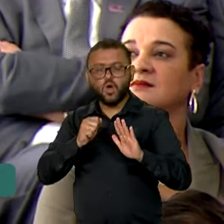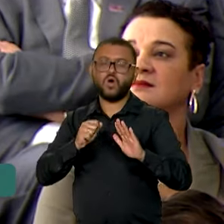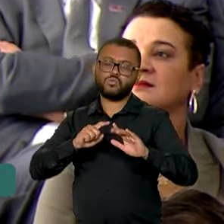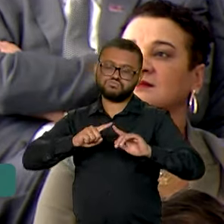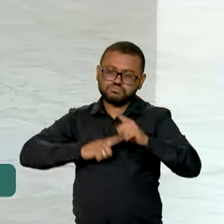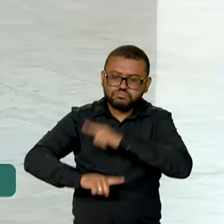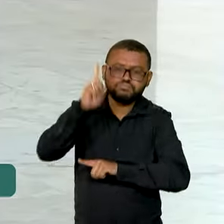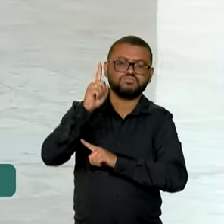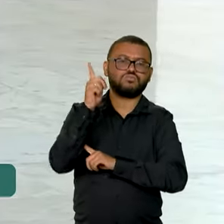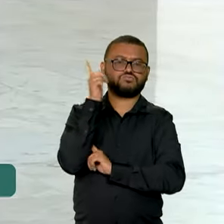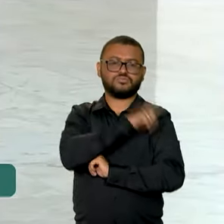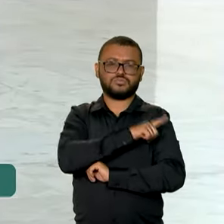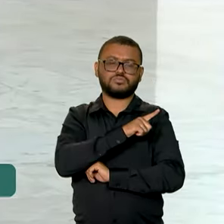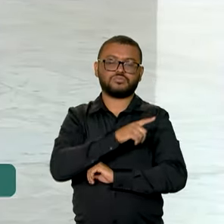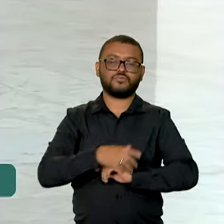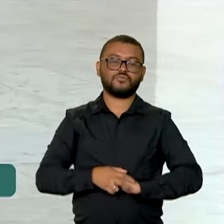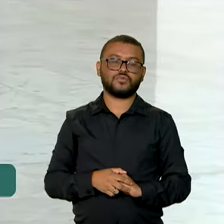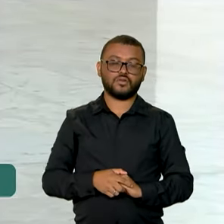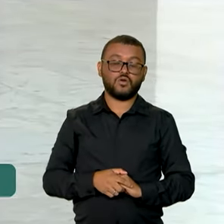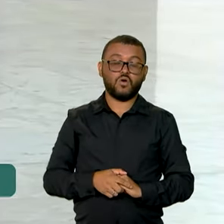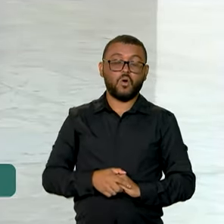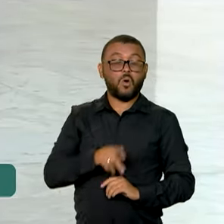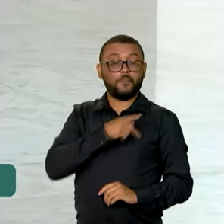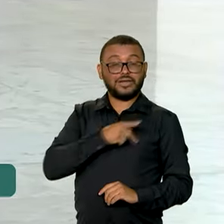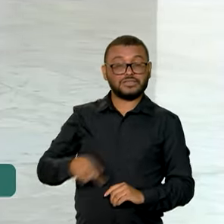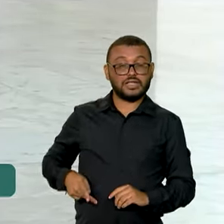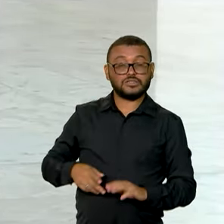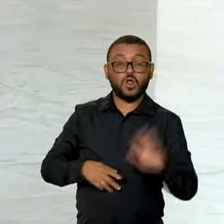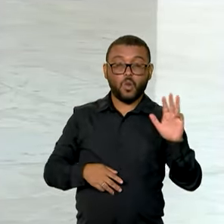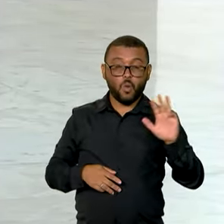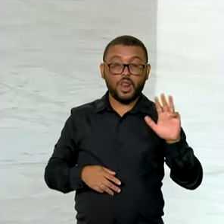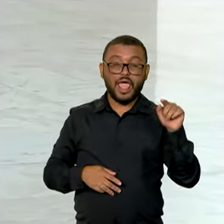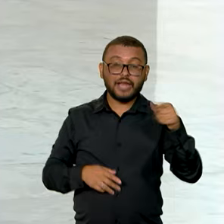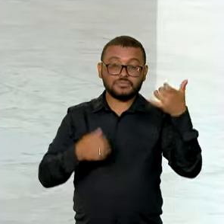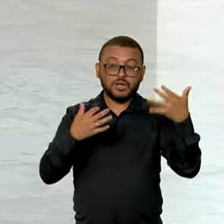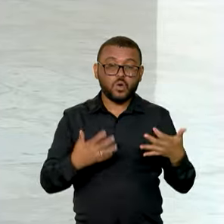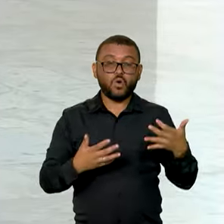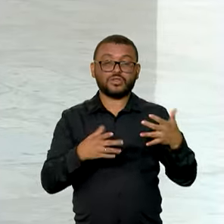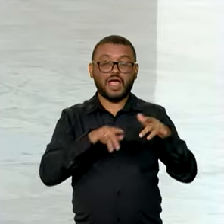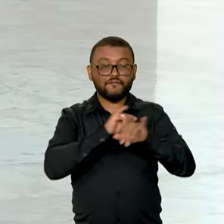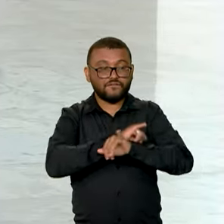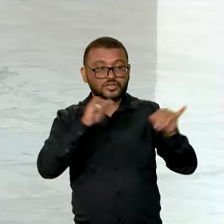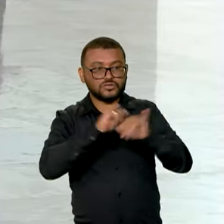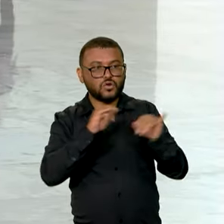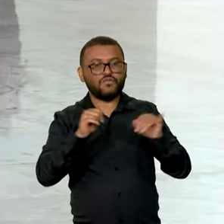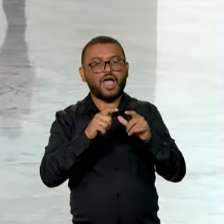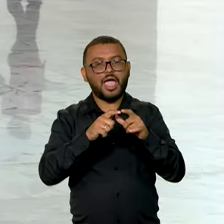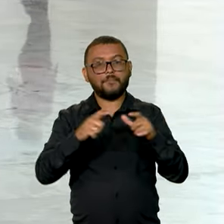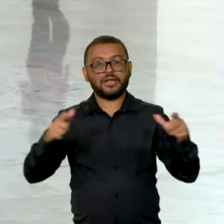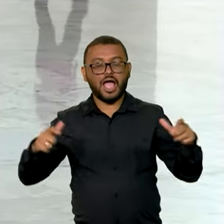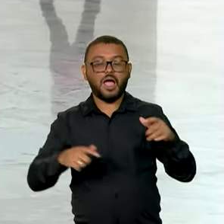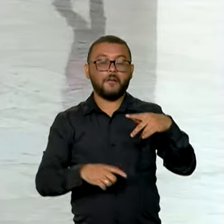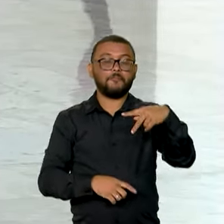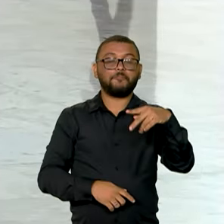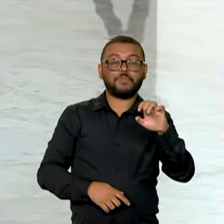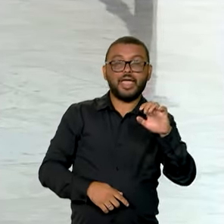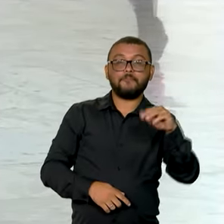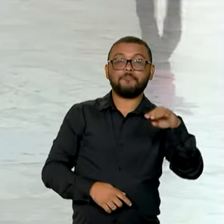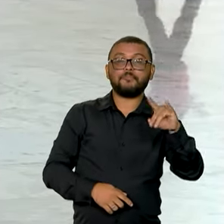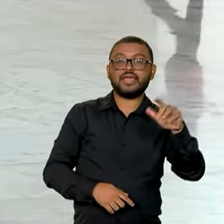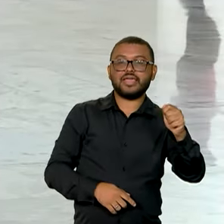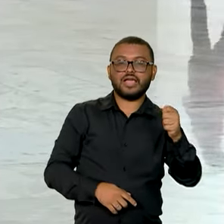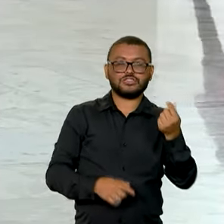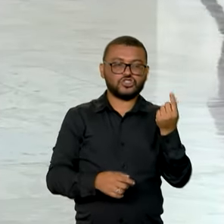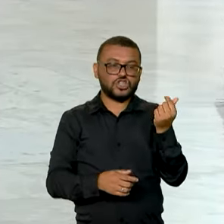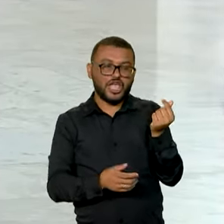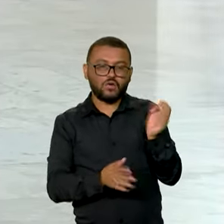extraordinário. Durante o evento, o presidente Lula também anunciou que o governo vai ampliar o programa Pé de Meia, que paga